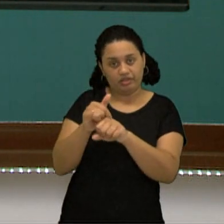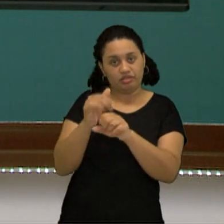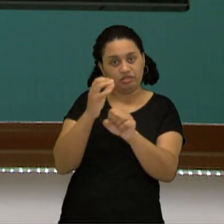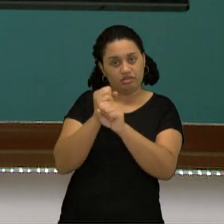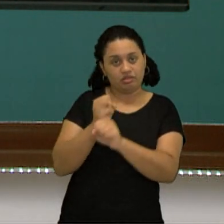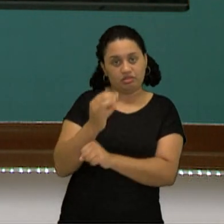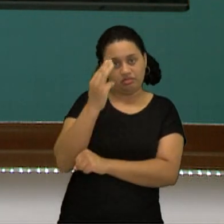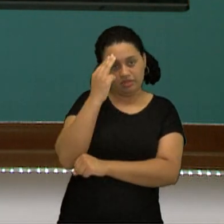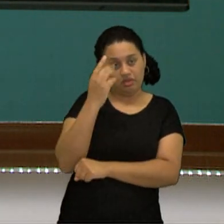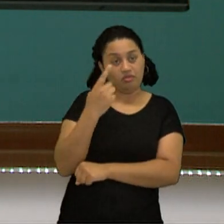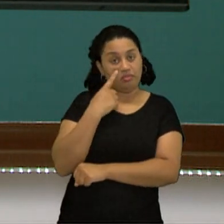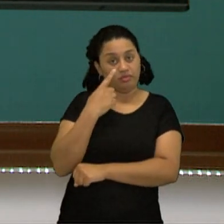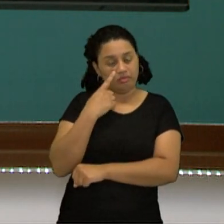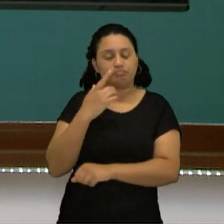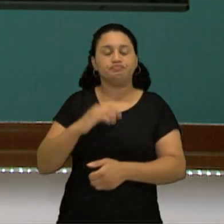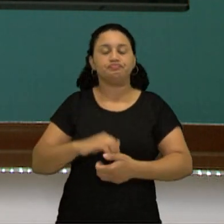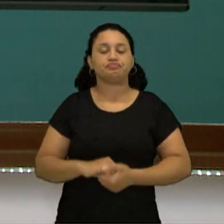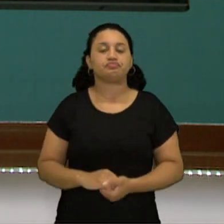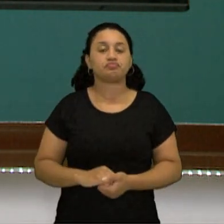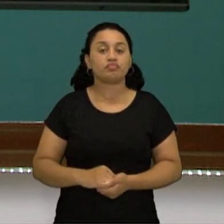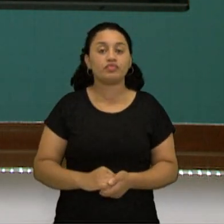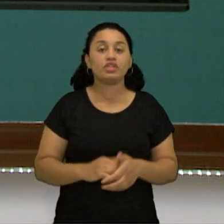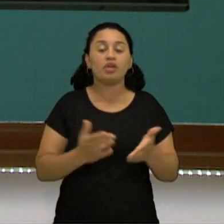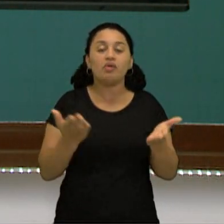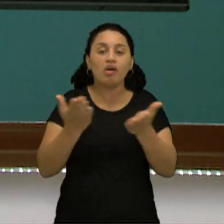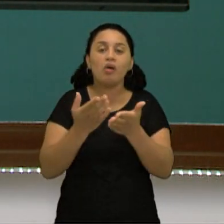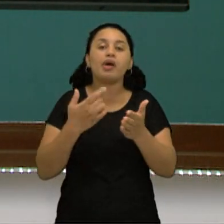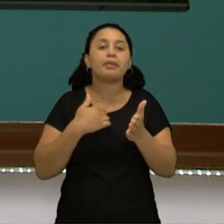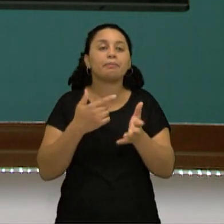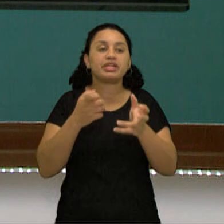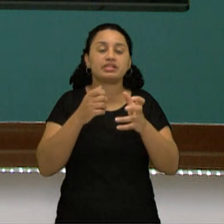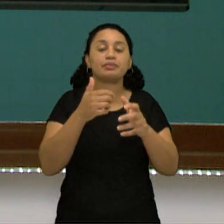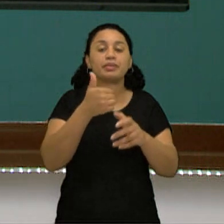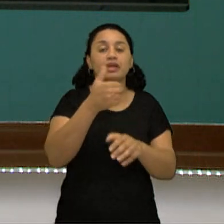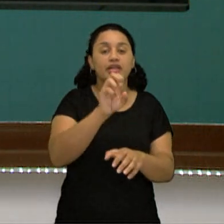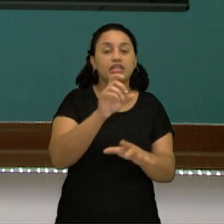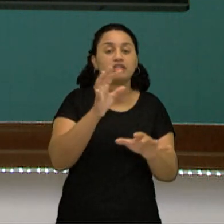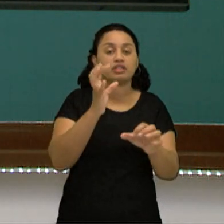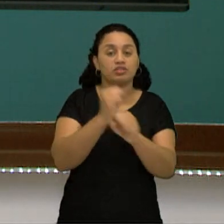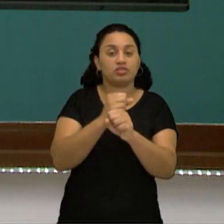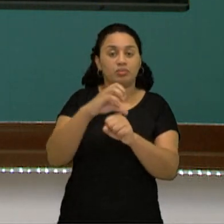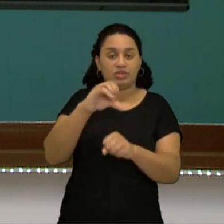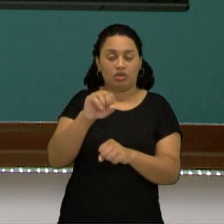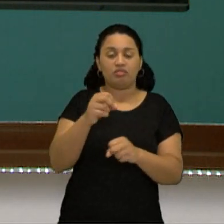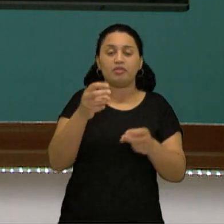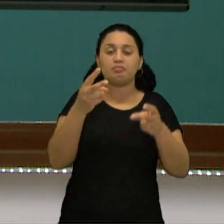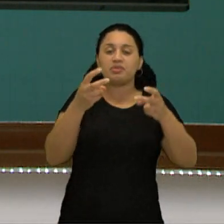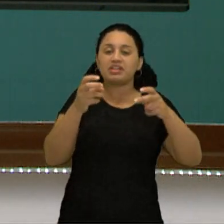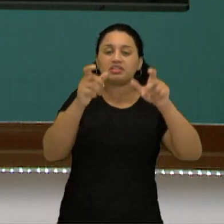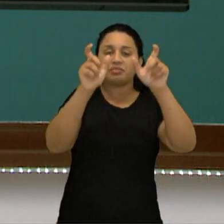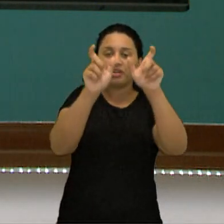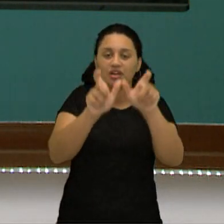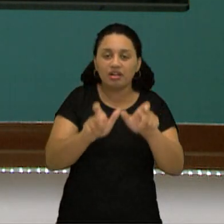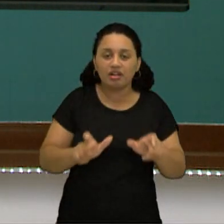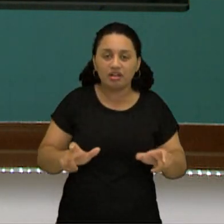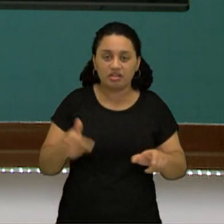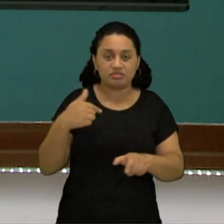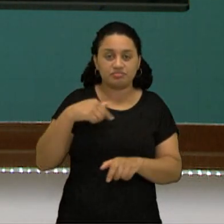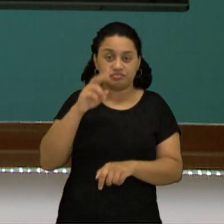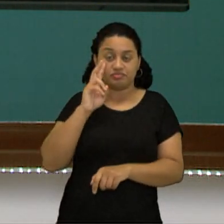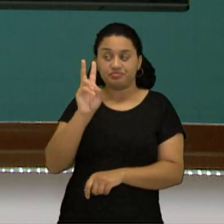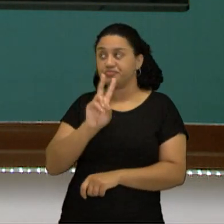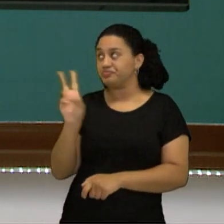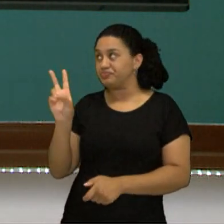ver só? Olha lá. Se eu falo para vocês assim, 15 mais 9, muito bem. O 15 eu posso